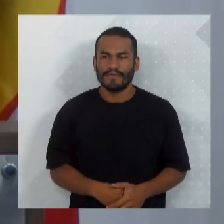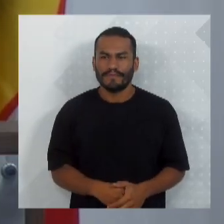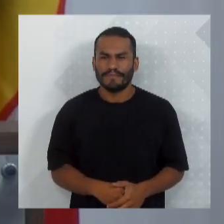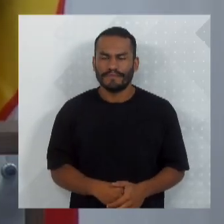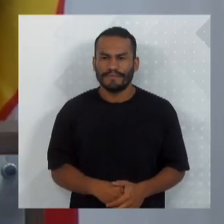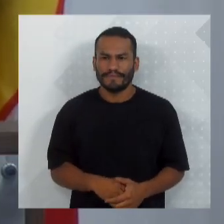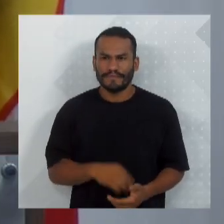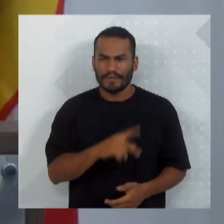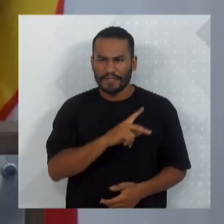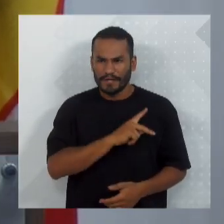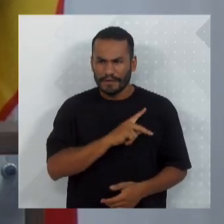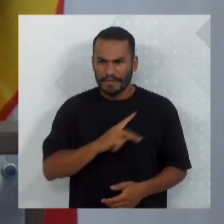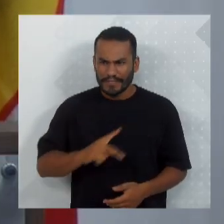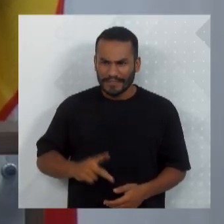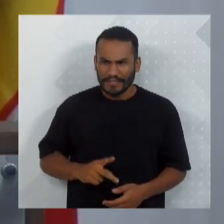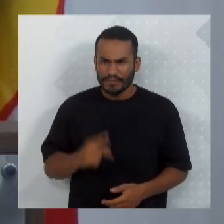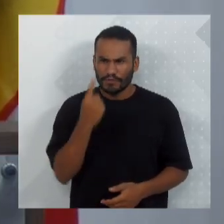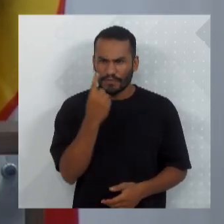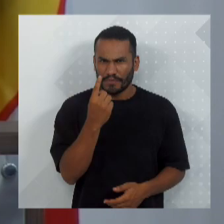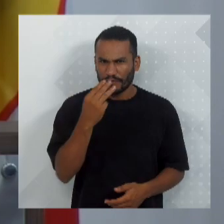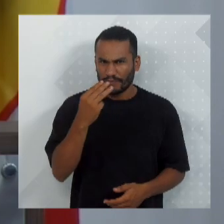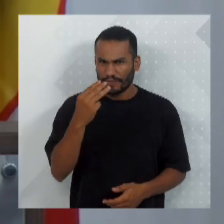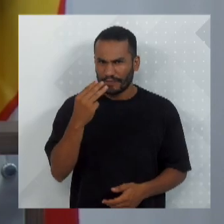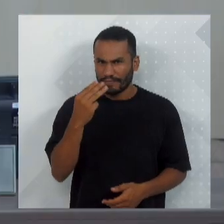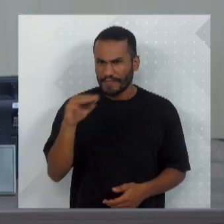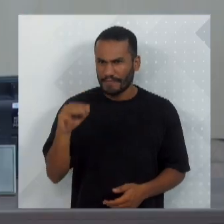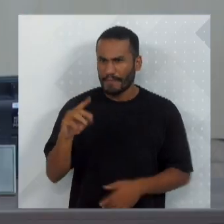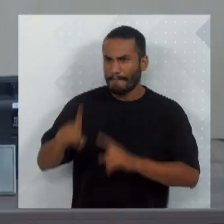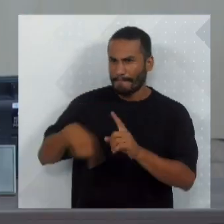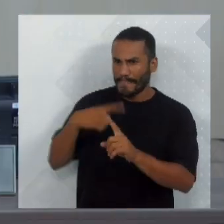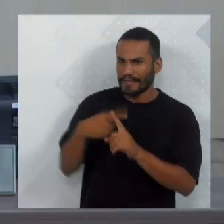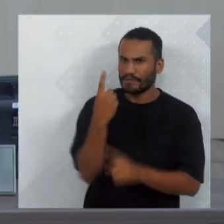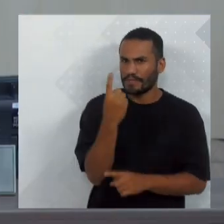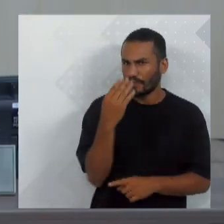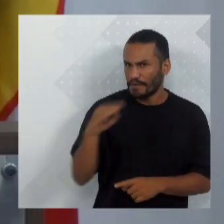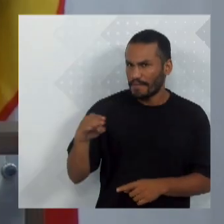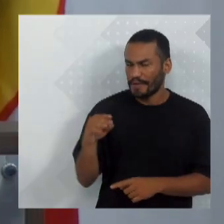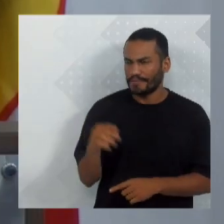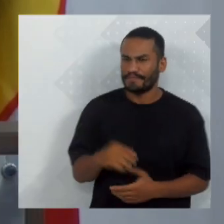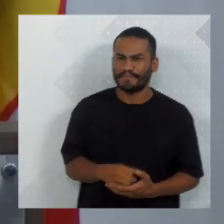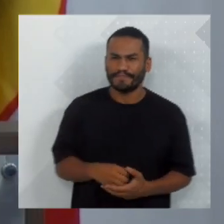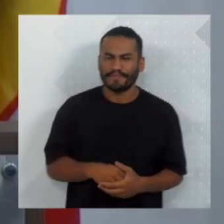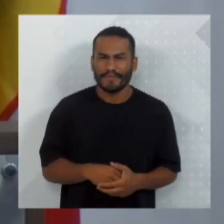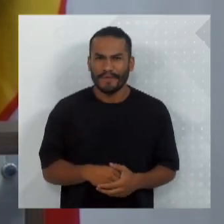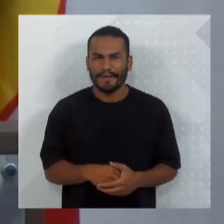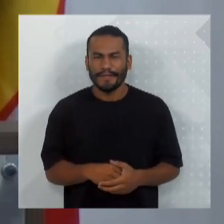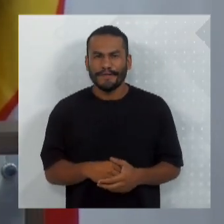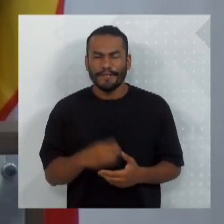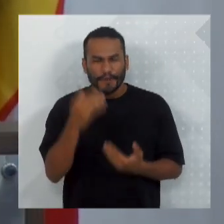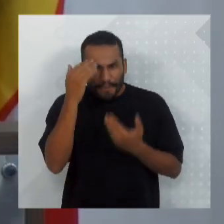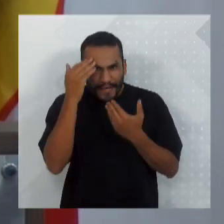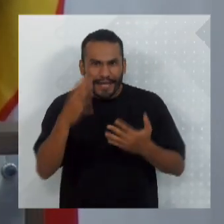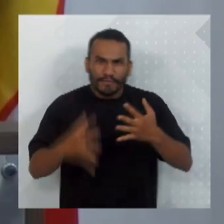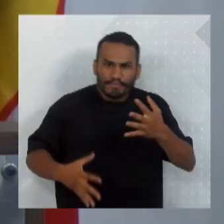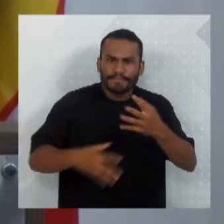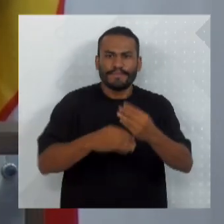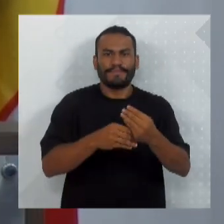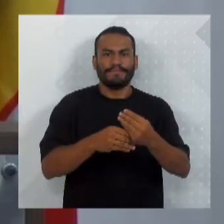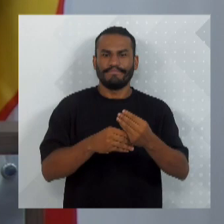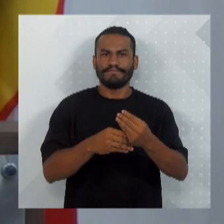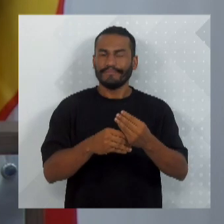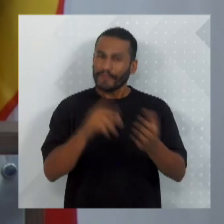Senhor presidente, por conta dos apartes, um minuto e trinta. Mais um minuto e trinta, Vossa Excelência. Obrigado pelas contribuições, senhores vereadores.